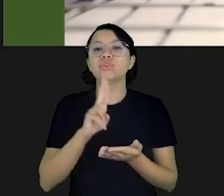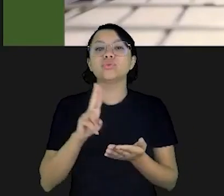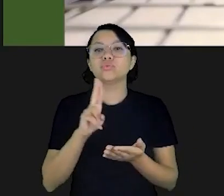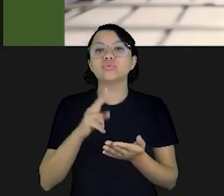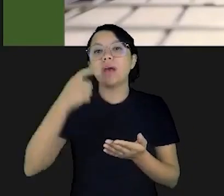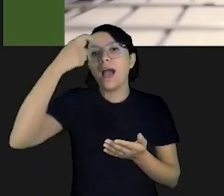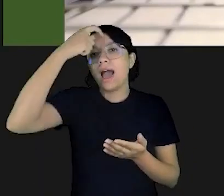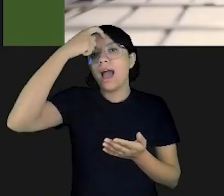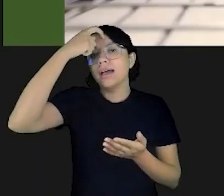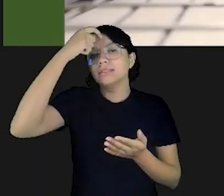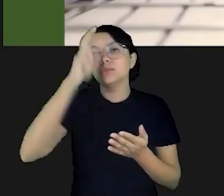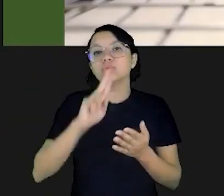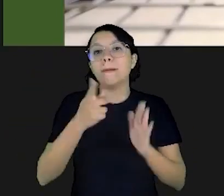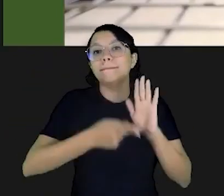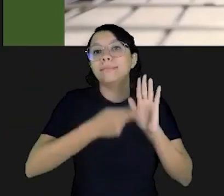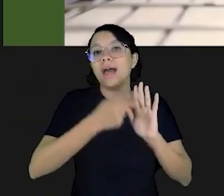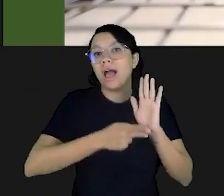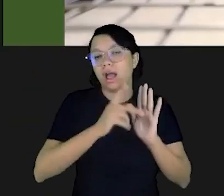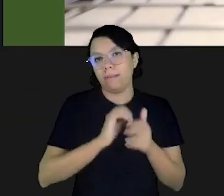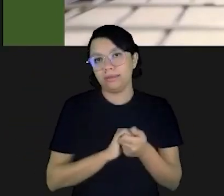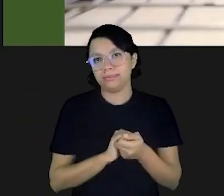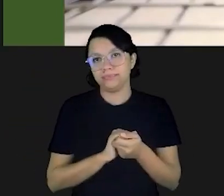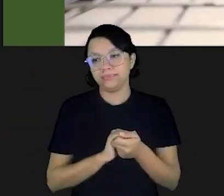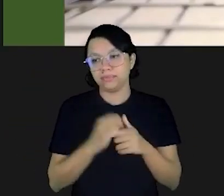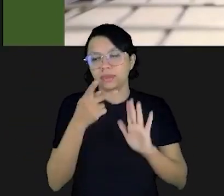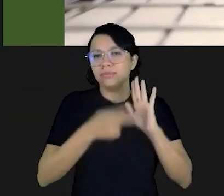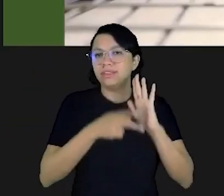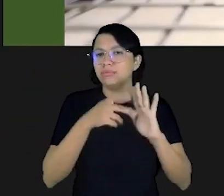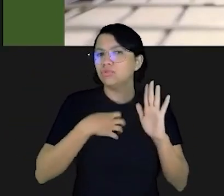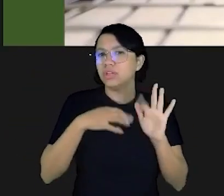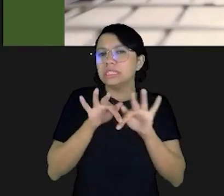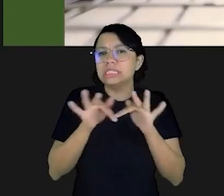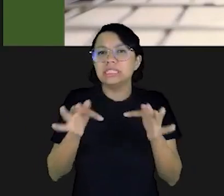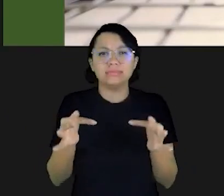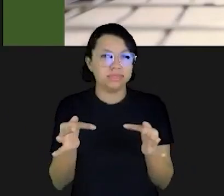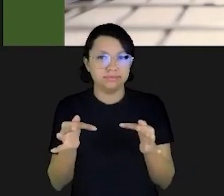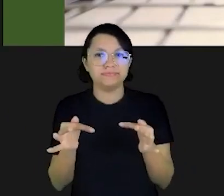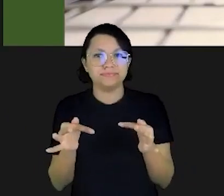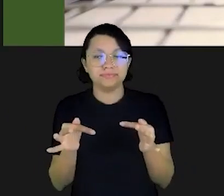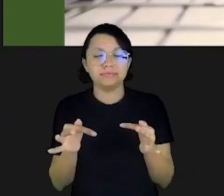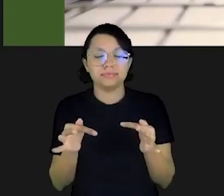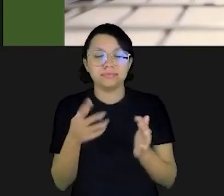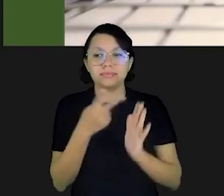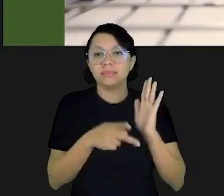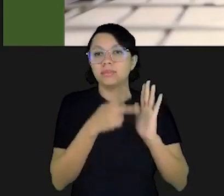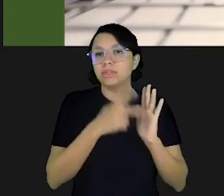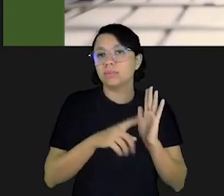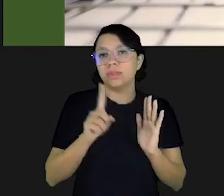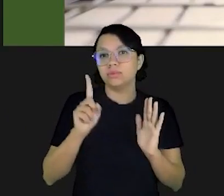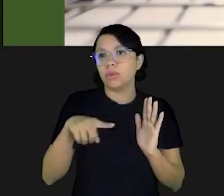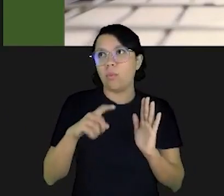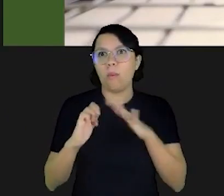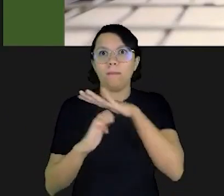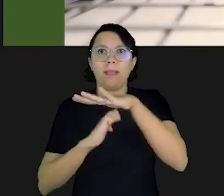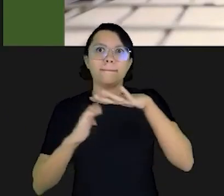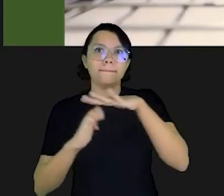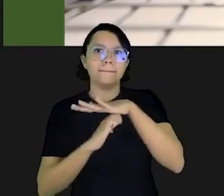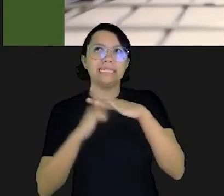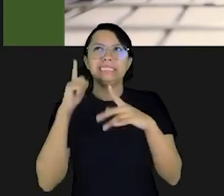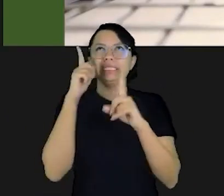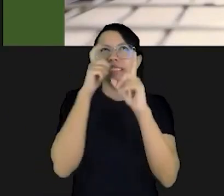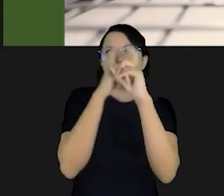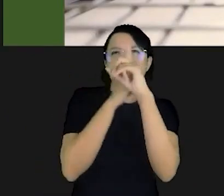da razão por meio do planejamento. Planejamento de uma maneira muito simples. O planejamento não é de uma empresa